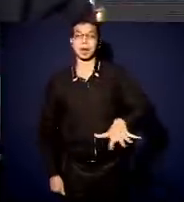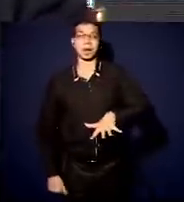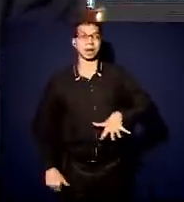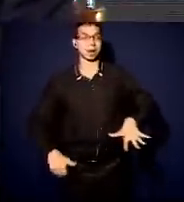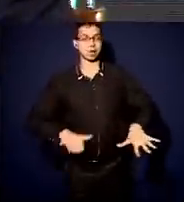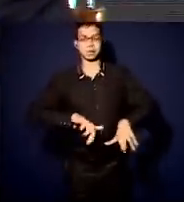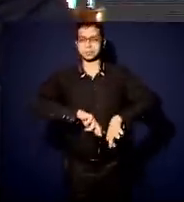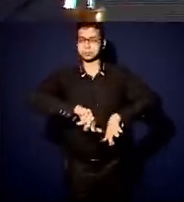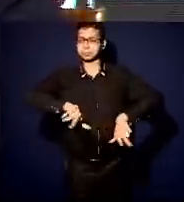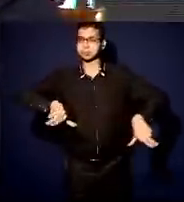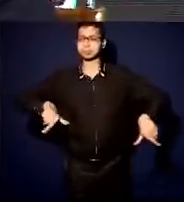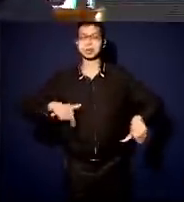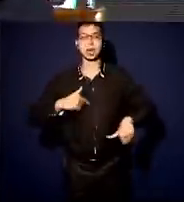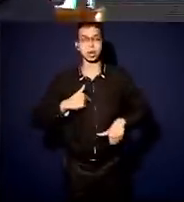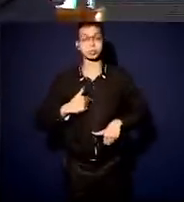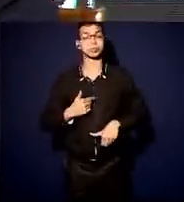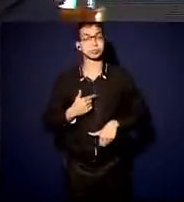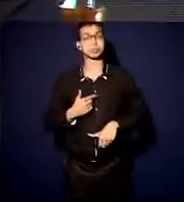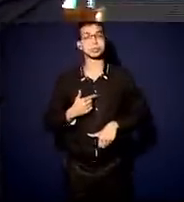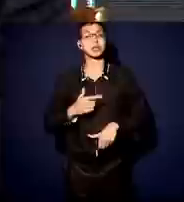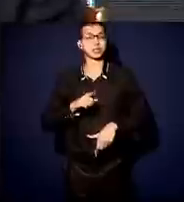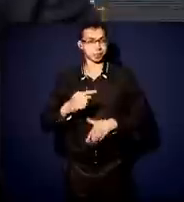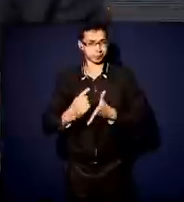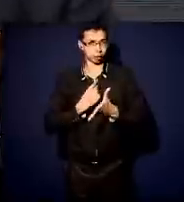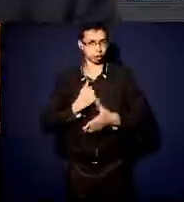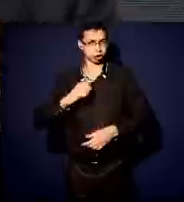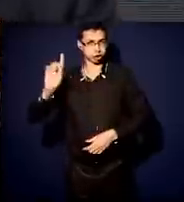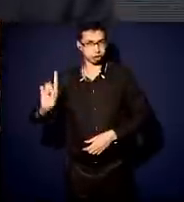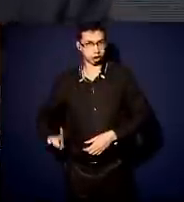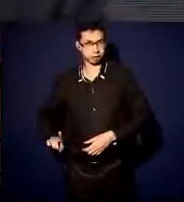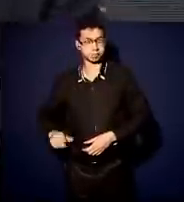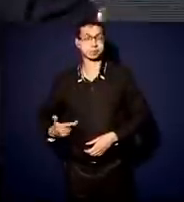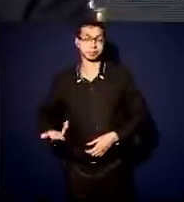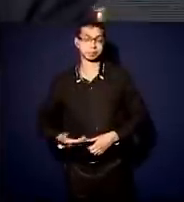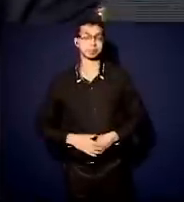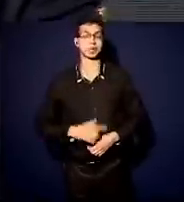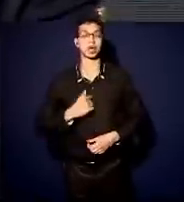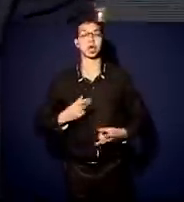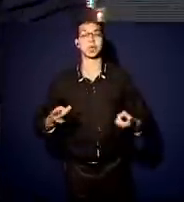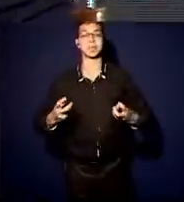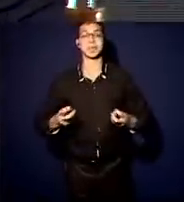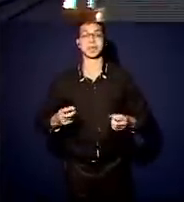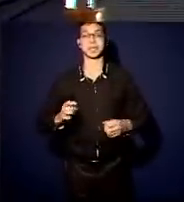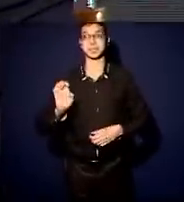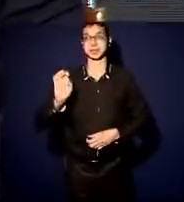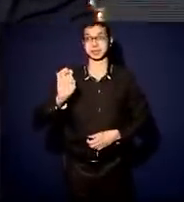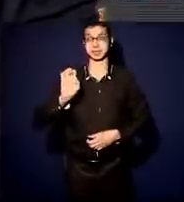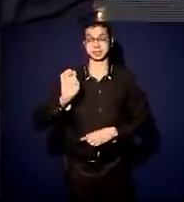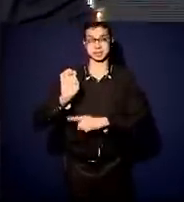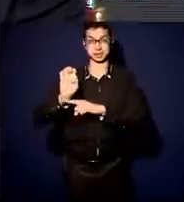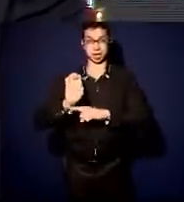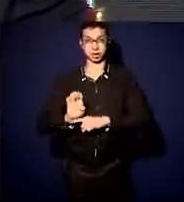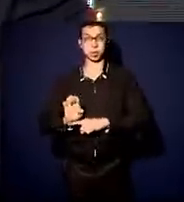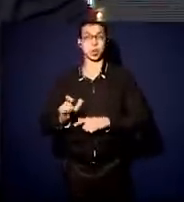relativa. Se você perguntar para mim, você é de direito? Olha, se for olhar o Estado menor, enxugando a máquina,